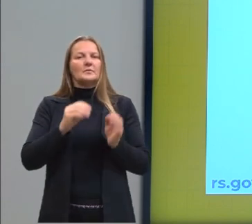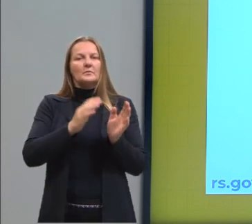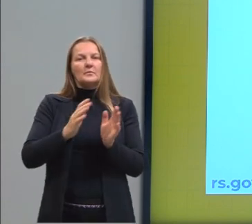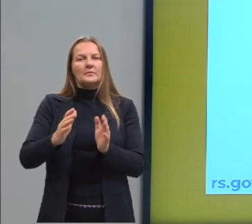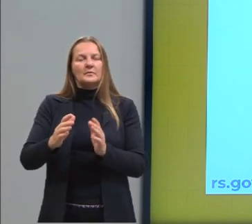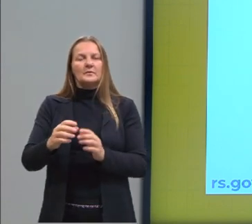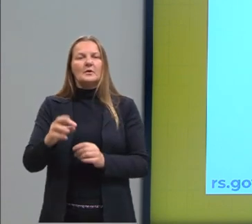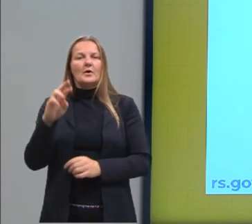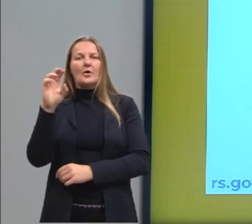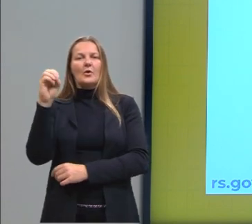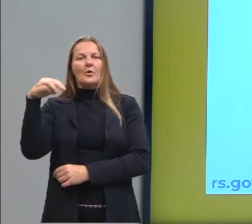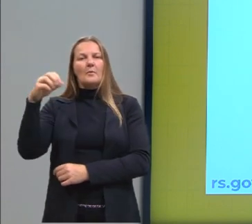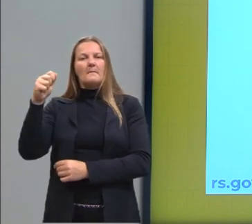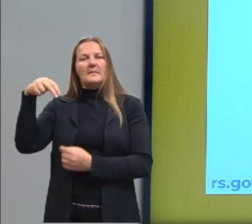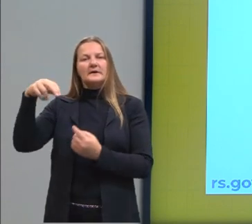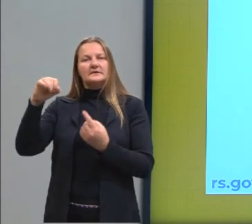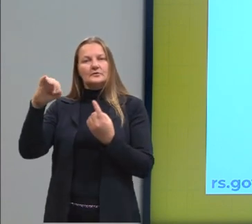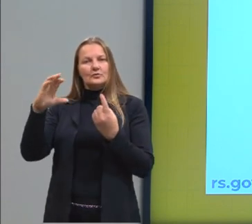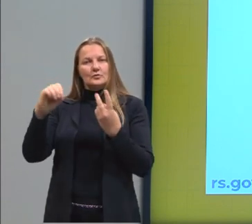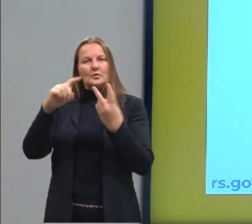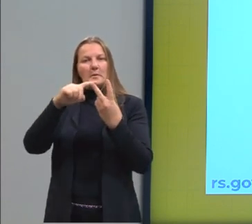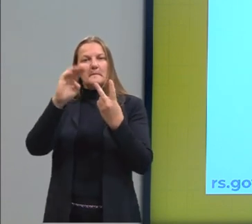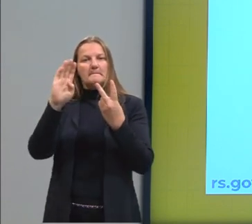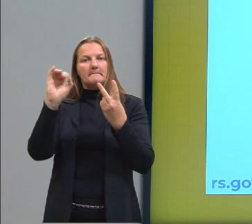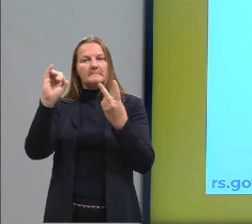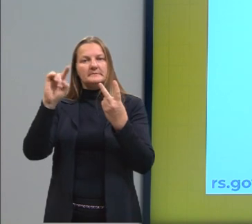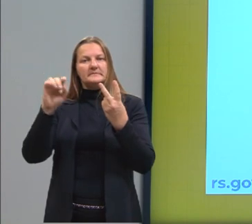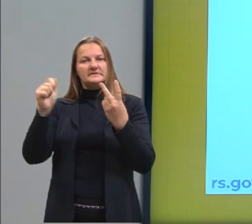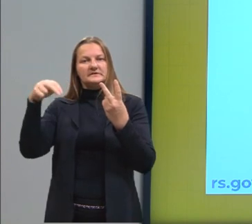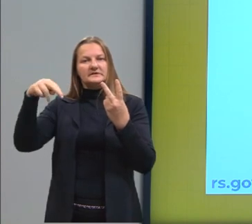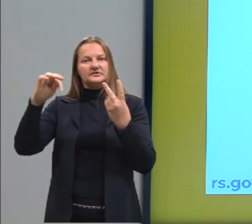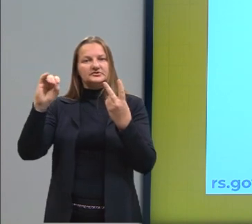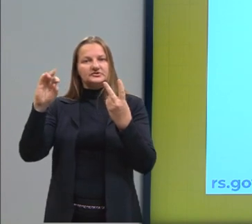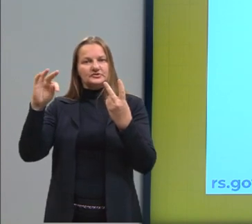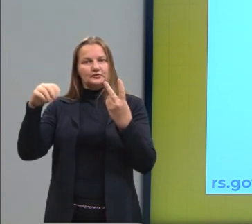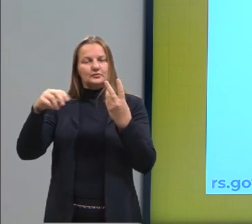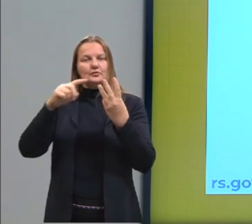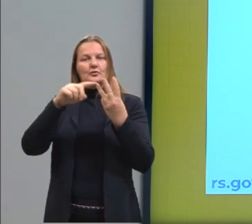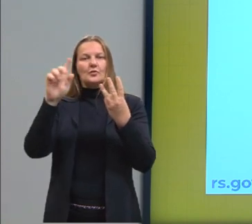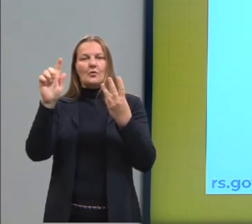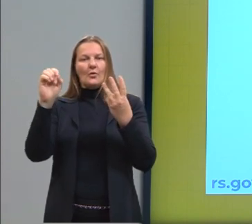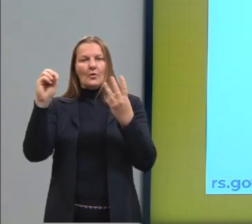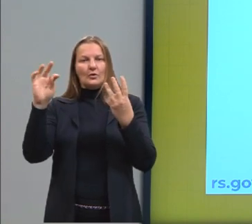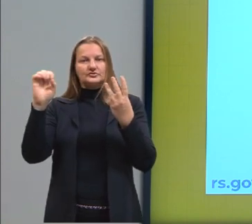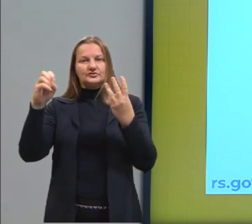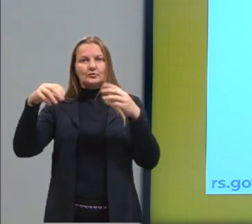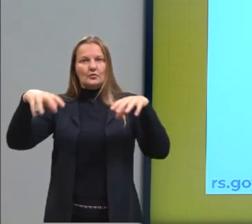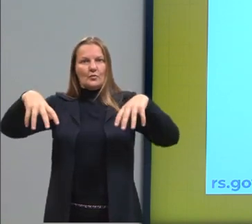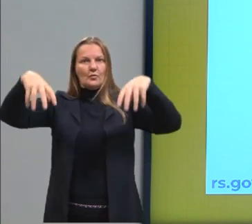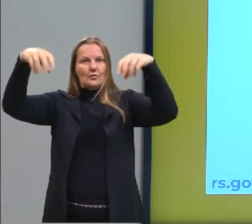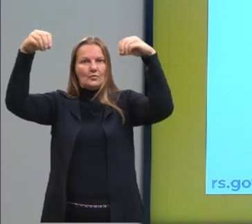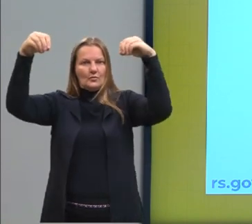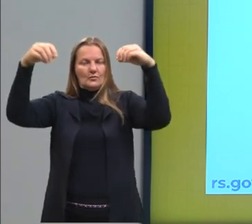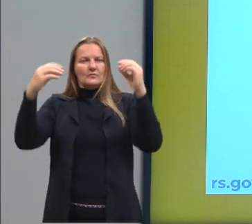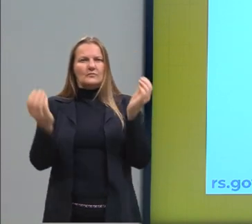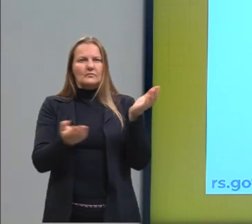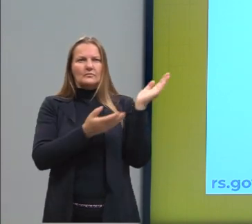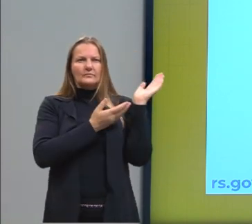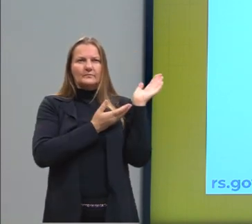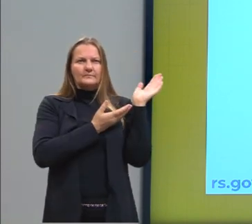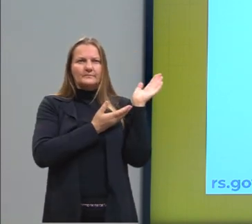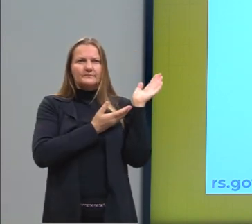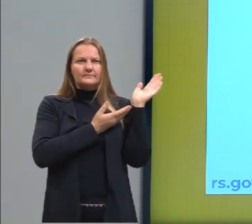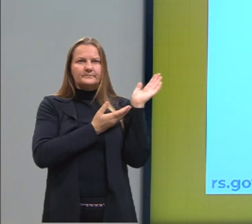românico, bizantino e gótico. E aí eu apresento aqui para vocês algumas imagens que vocês